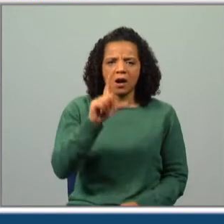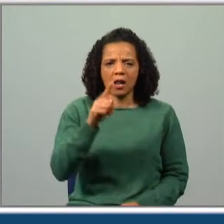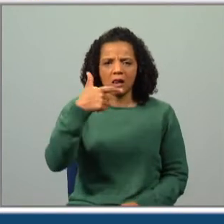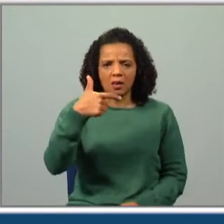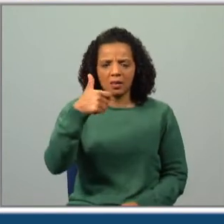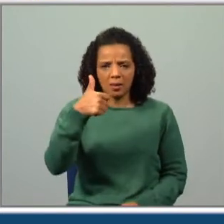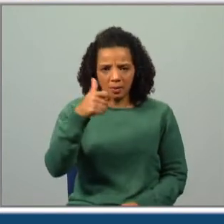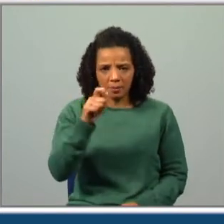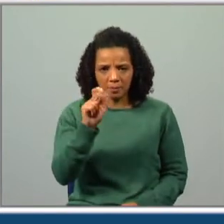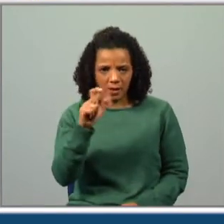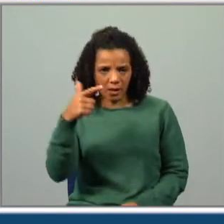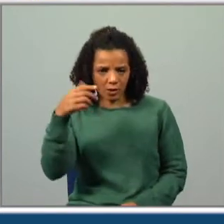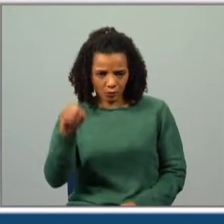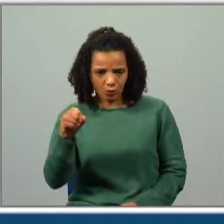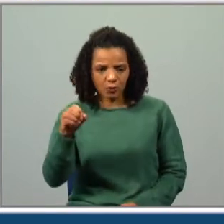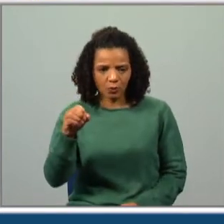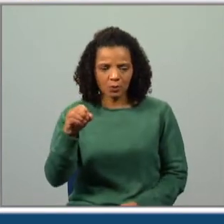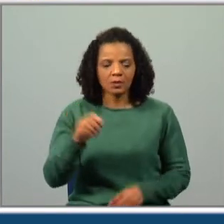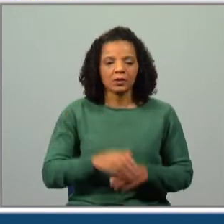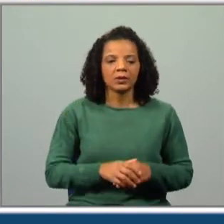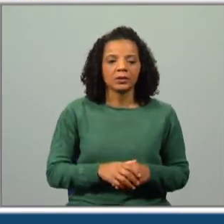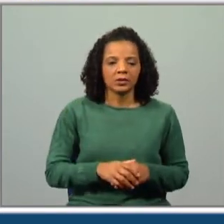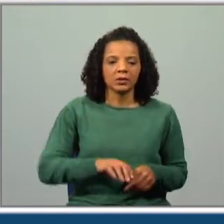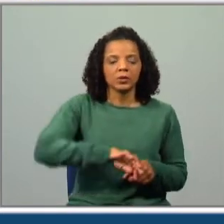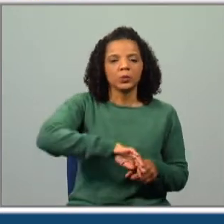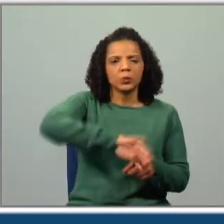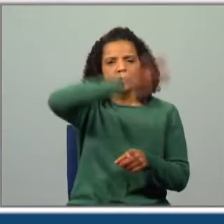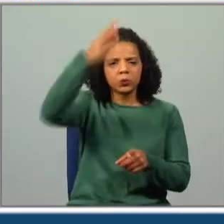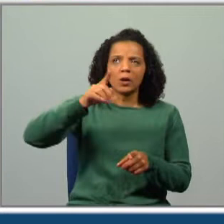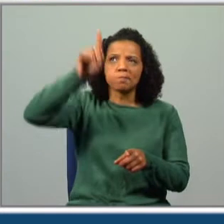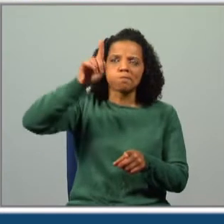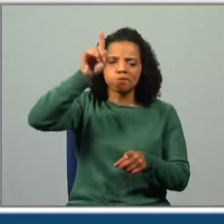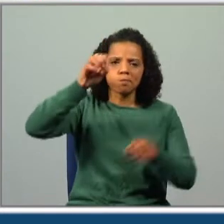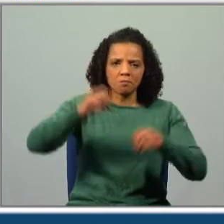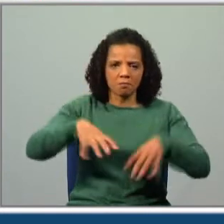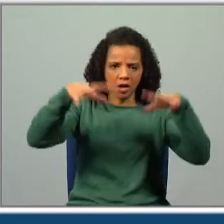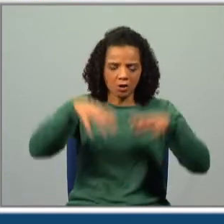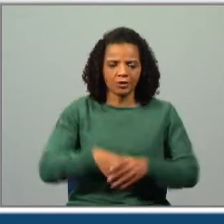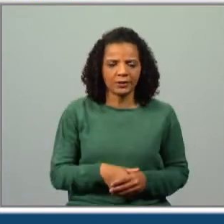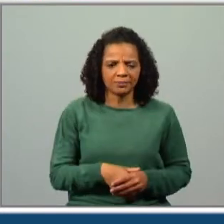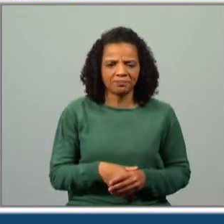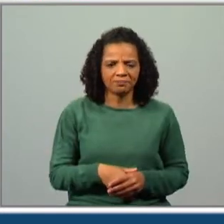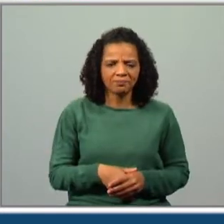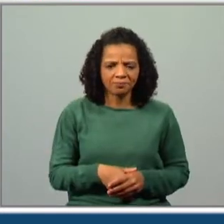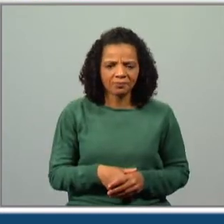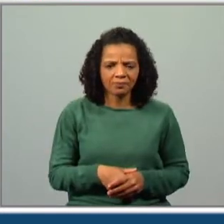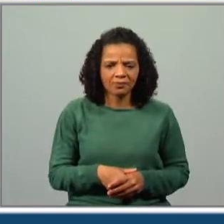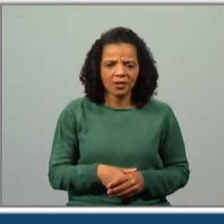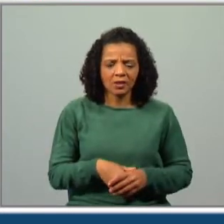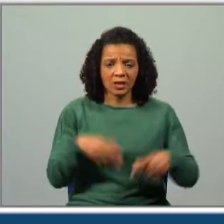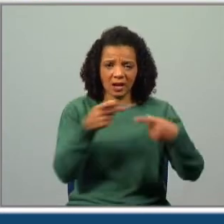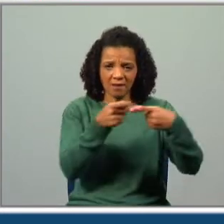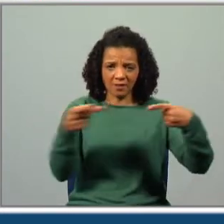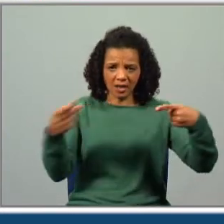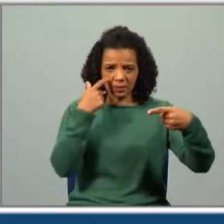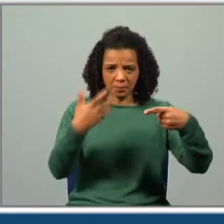está sublinhado. No cimo de uma montanha mágica. Qual o significado desta expressão que